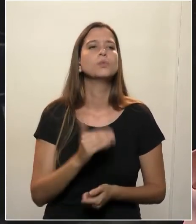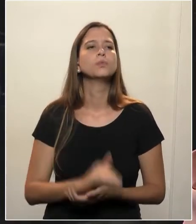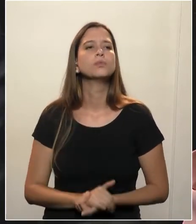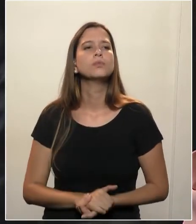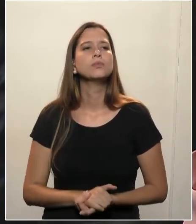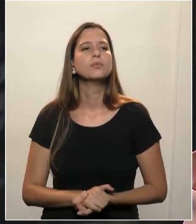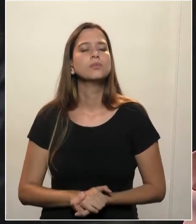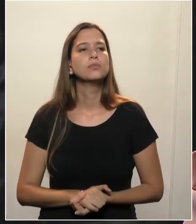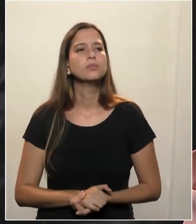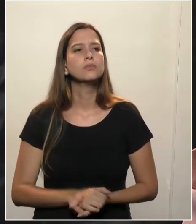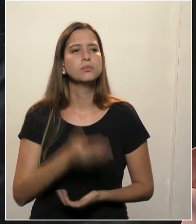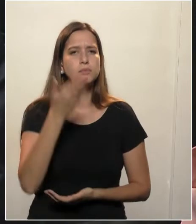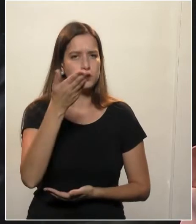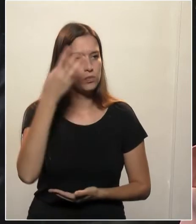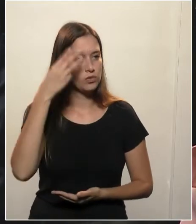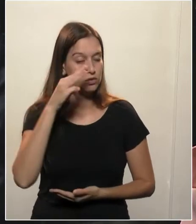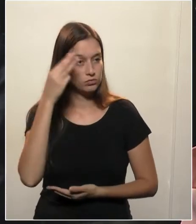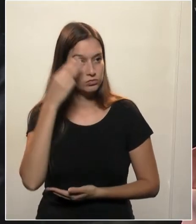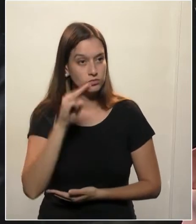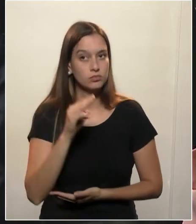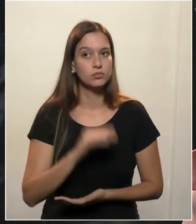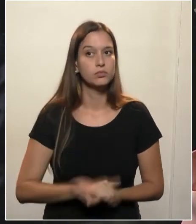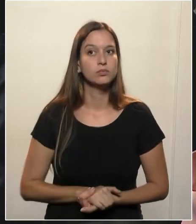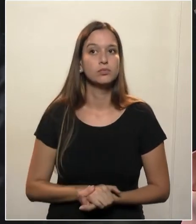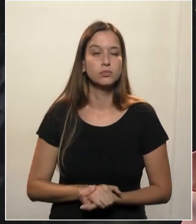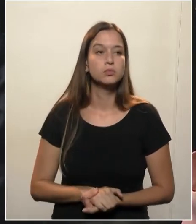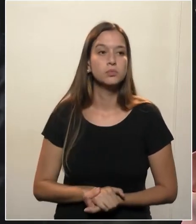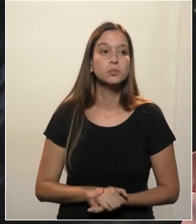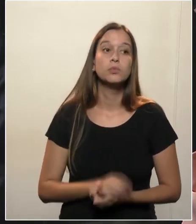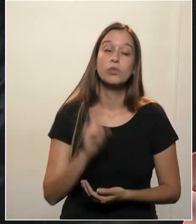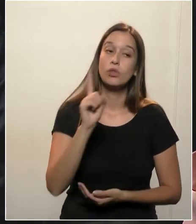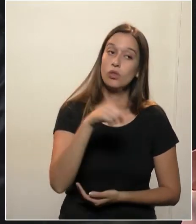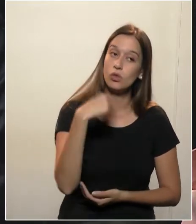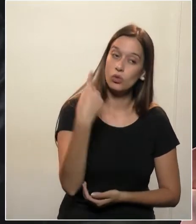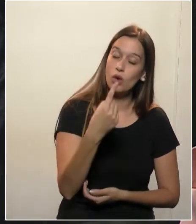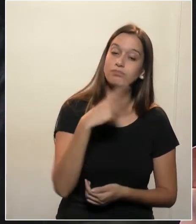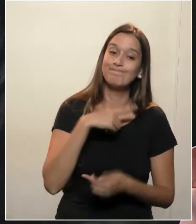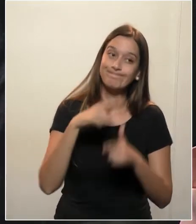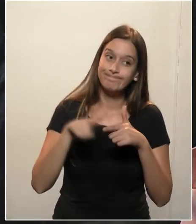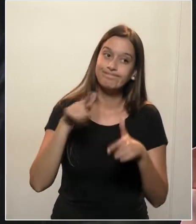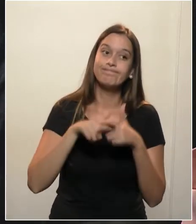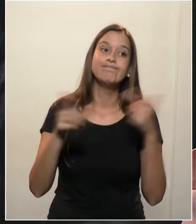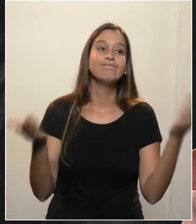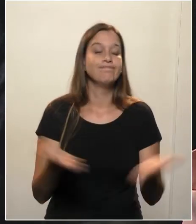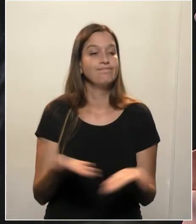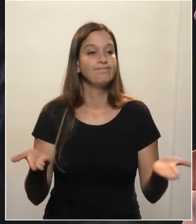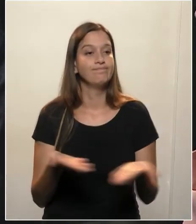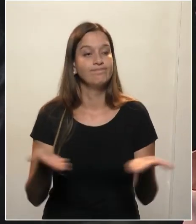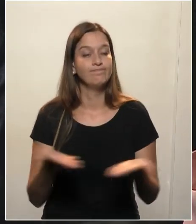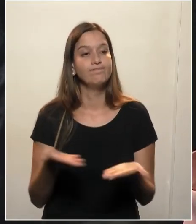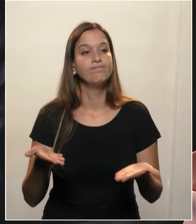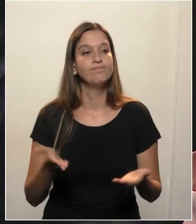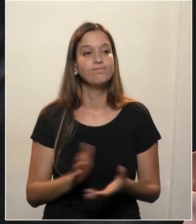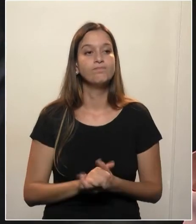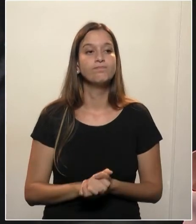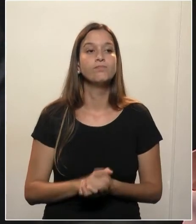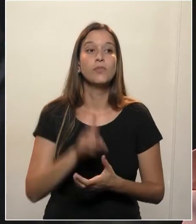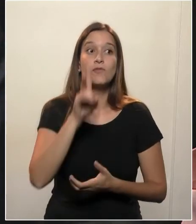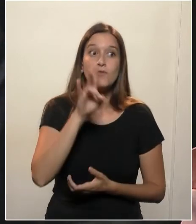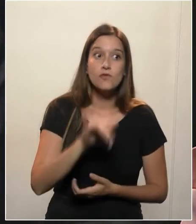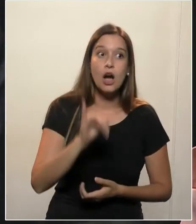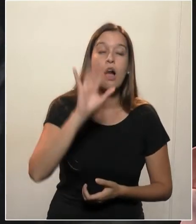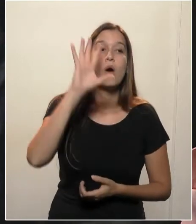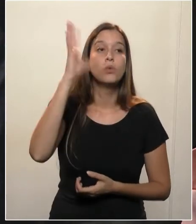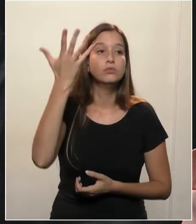tribuna, e que nós temos um grande problema hoje, deputado Tercílio, que isso que para nós é uma grande tragédia, vai se transformar num grande